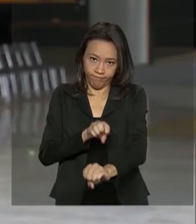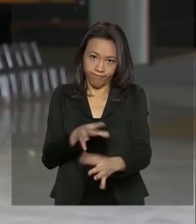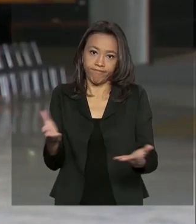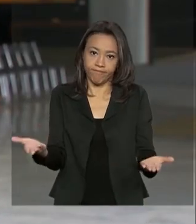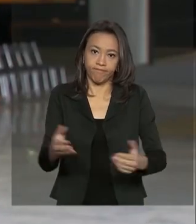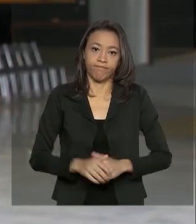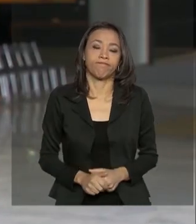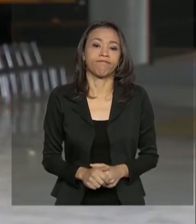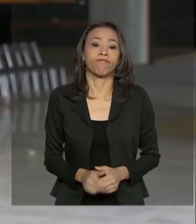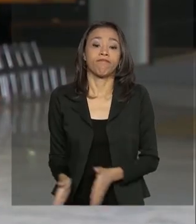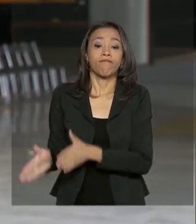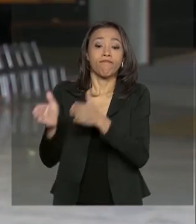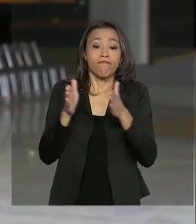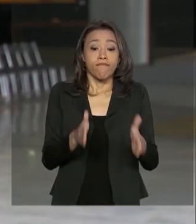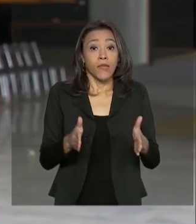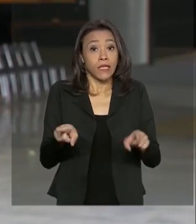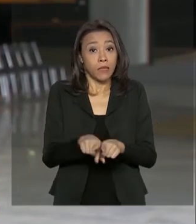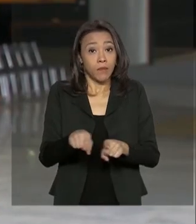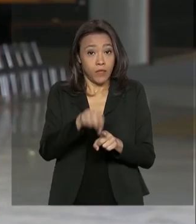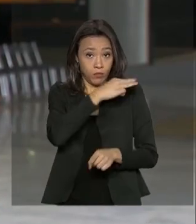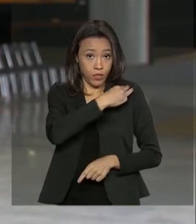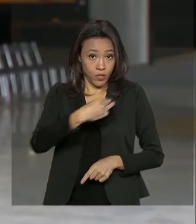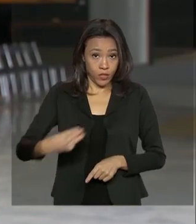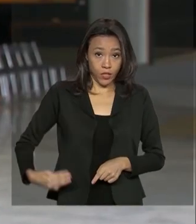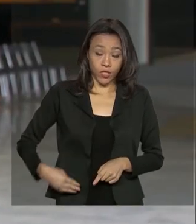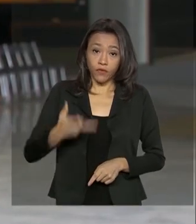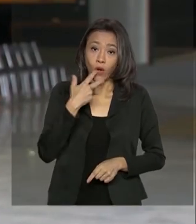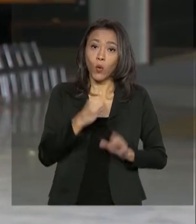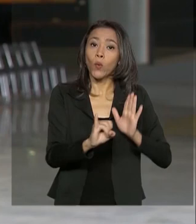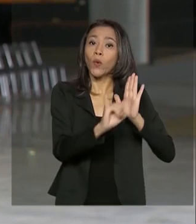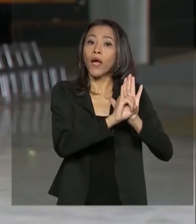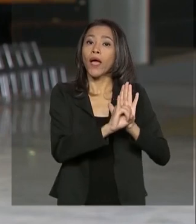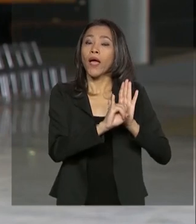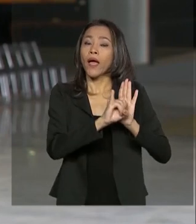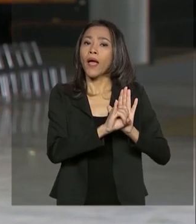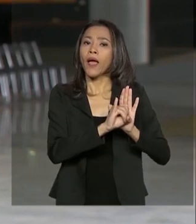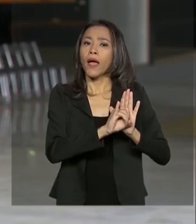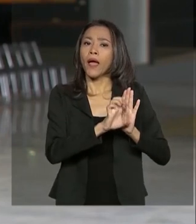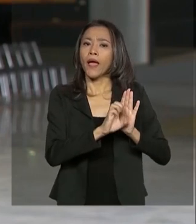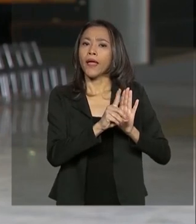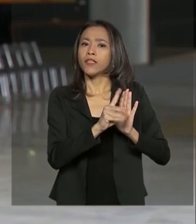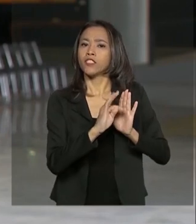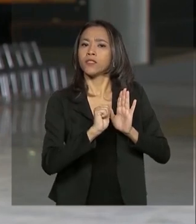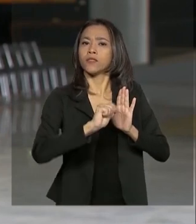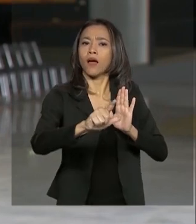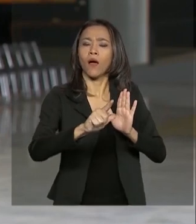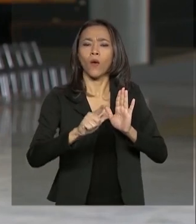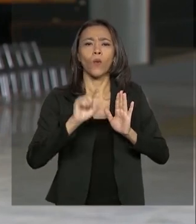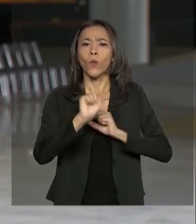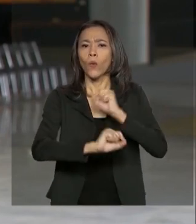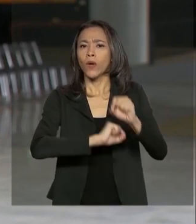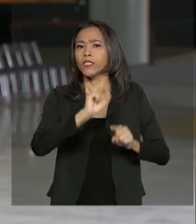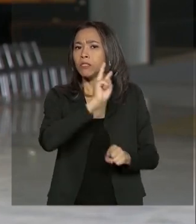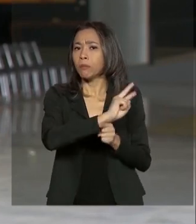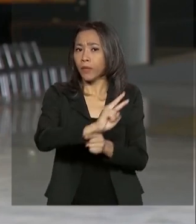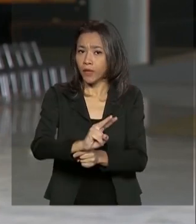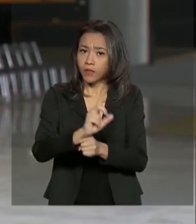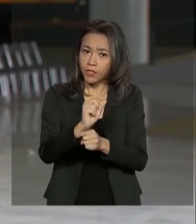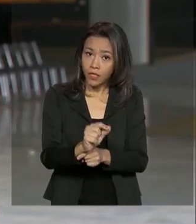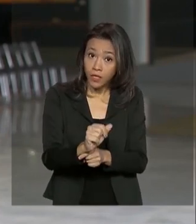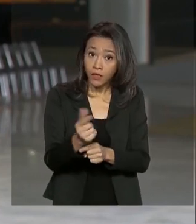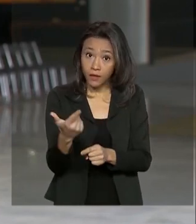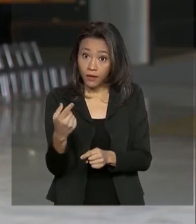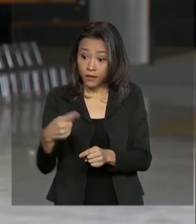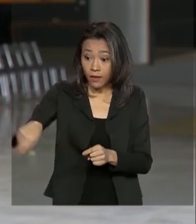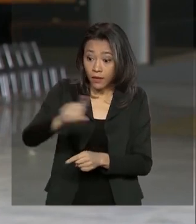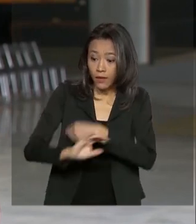O ministro Marcos Pontes também anunciou um edital de linhas de crédito para pequenas empresas interessadas em produzir equipamentos